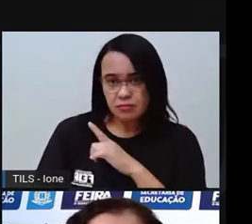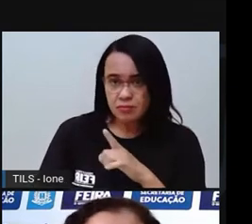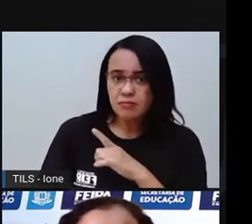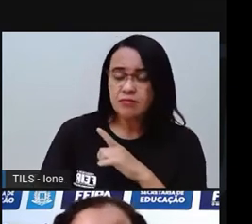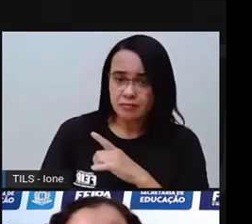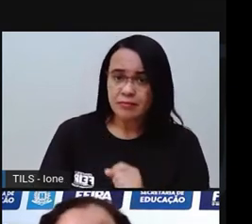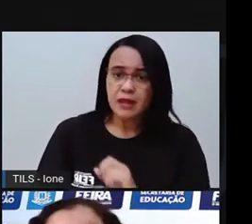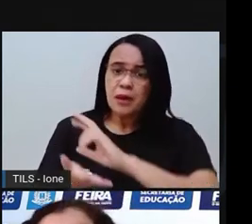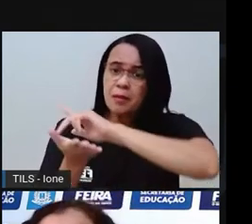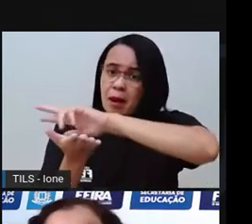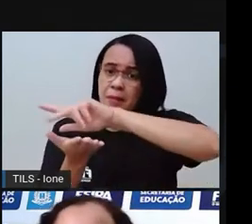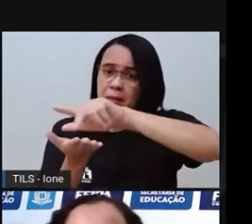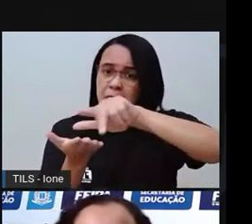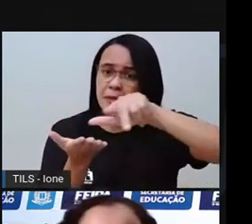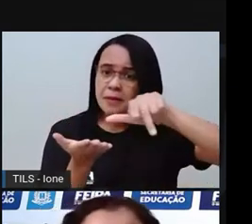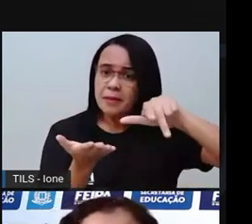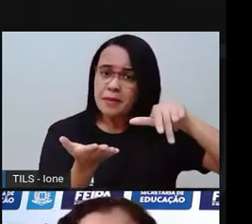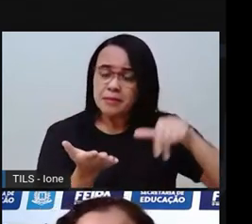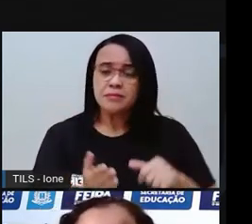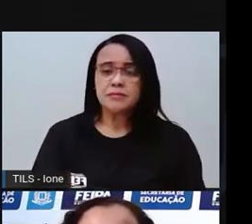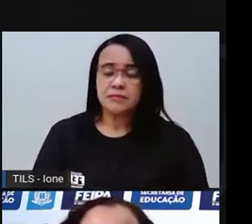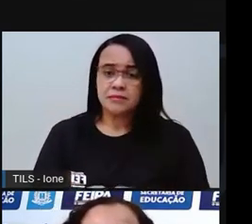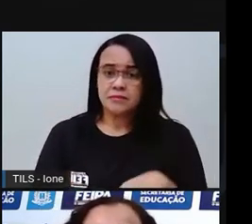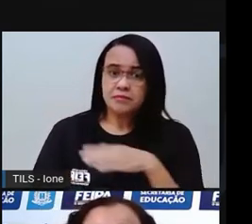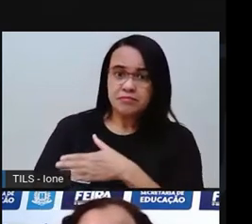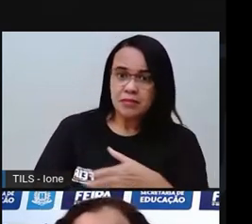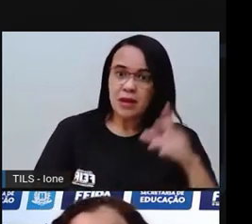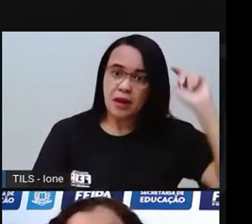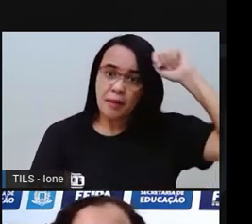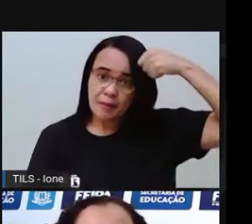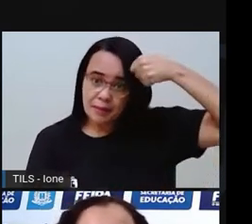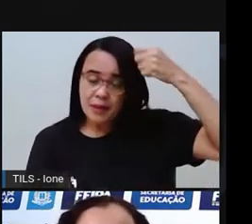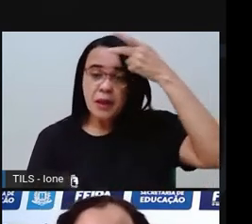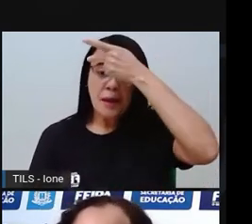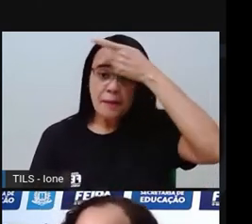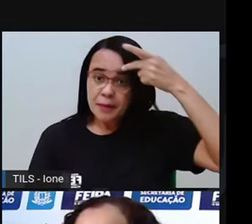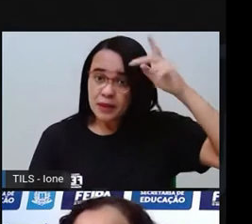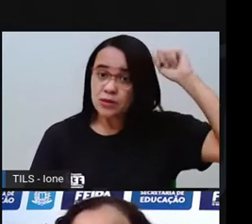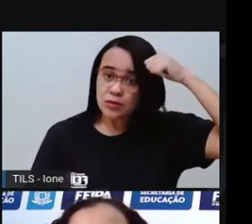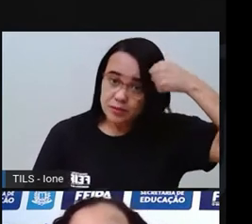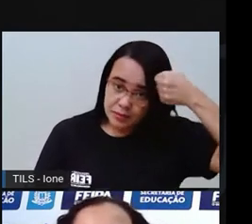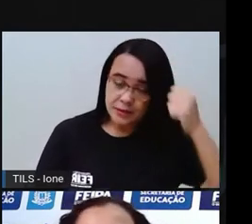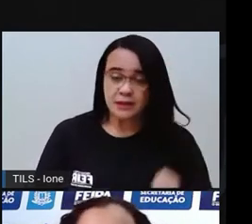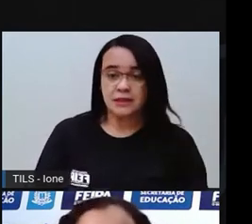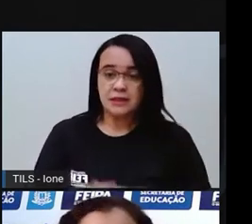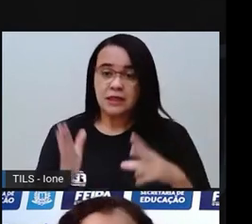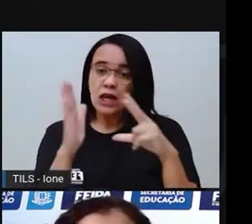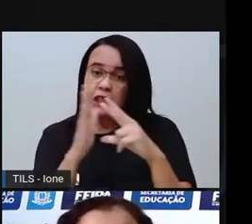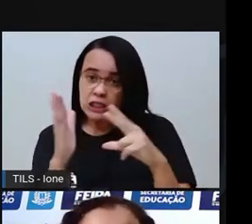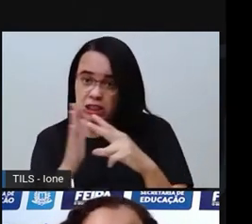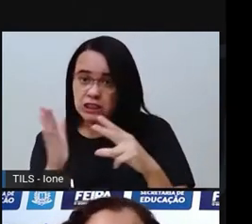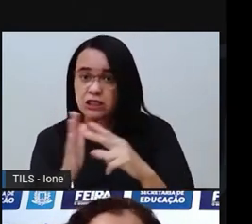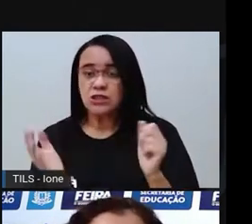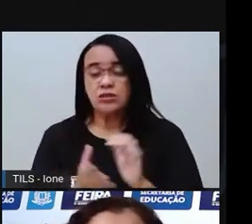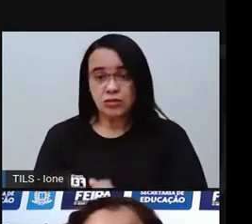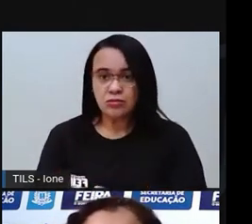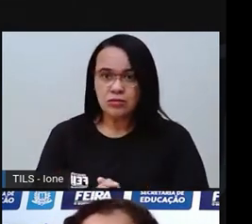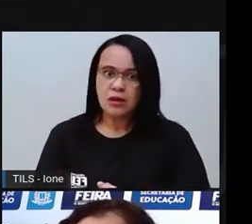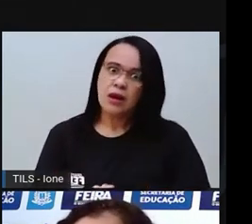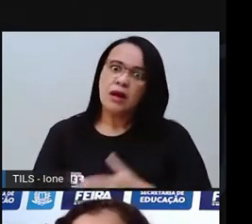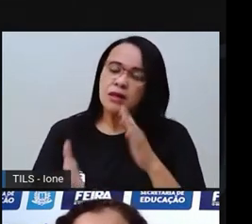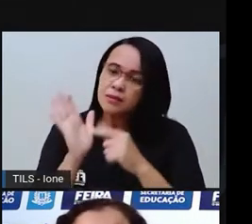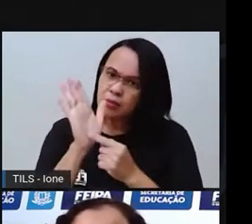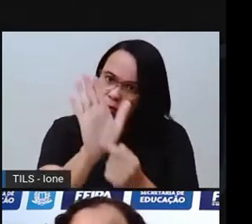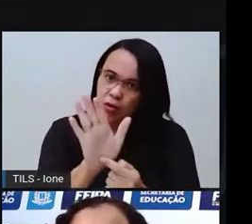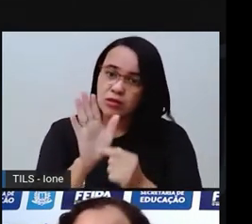indígena, etnia negra, a etnia branca, né? Para mostrar que nossas famílias, elas são assim, são diversas, são diferentes, tá